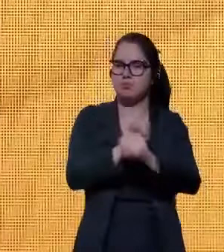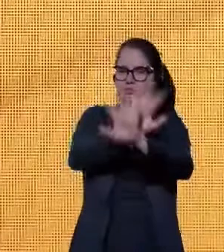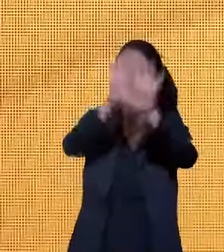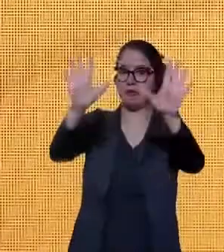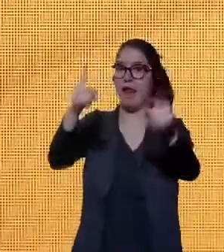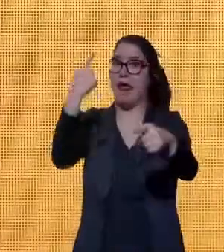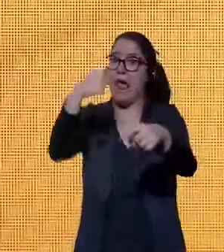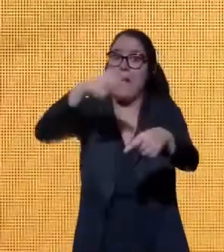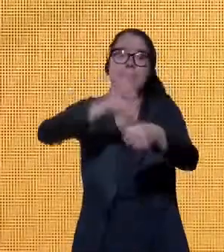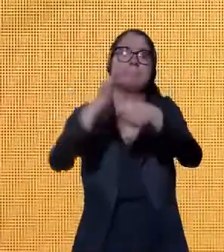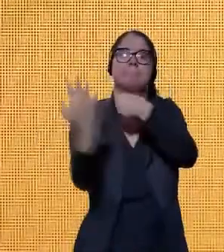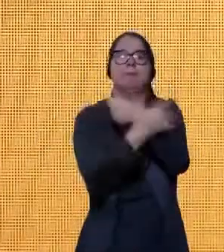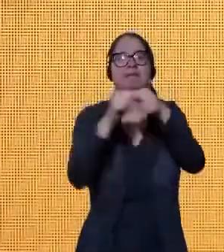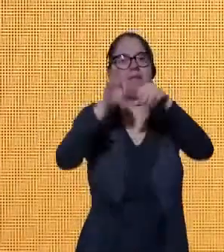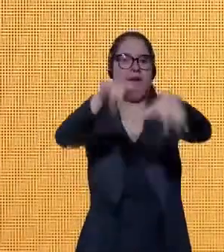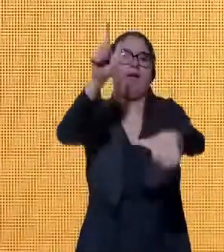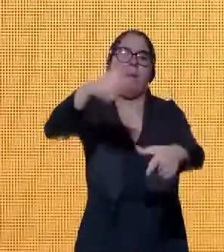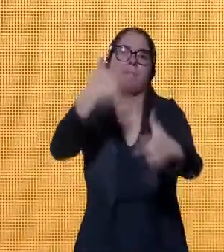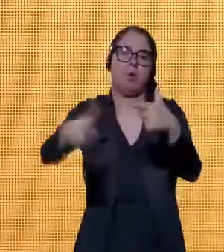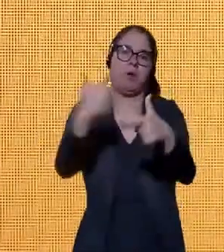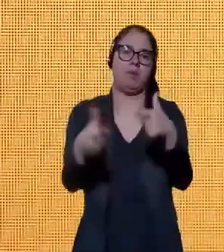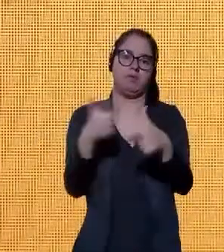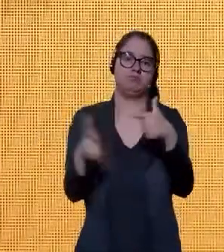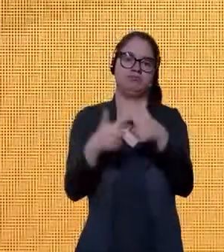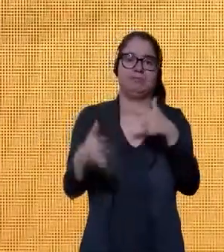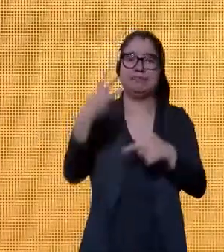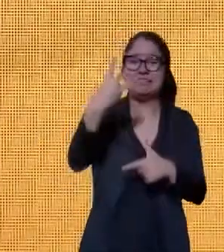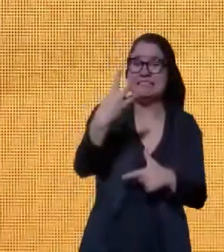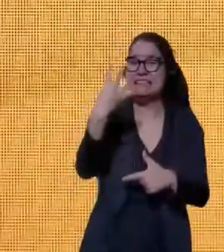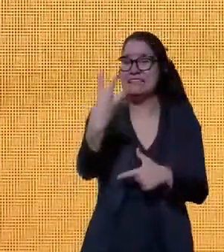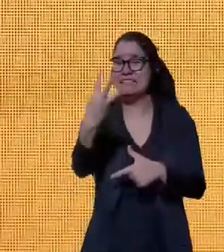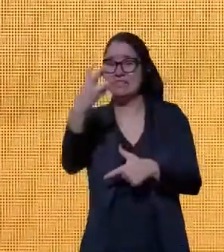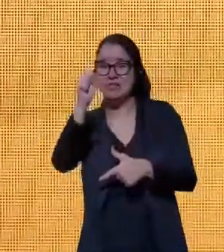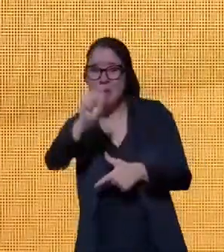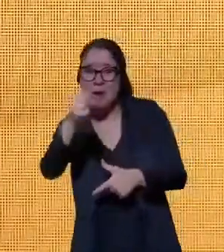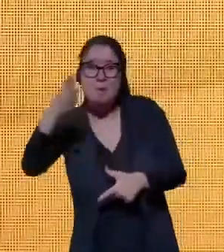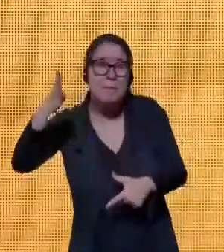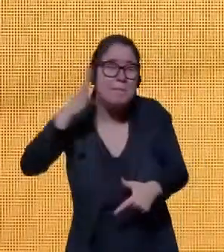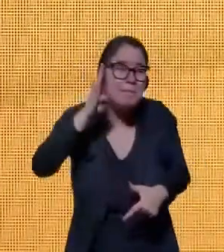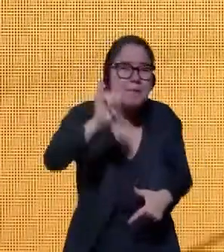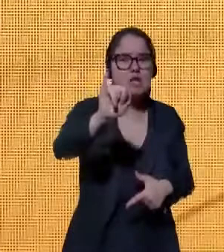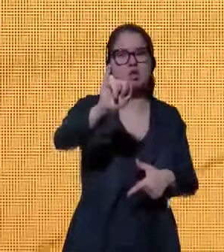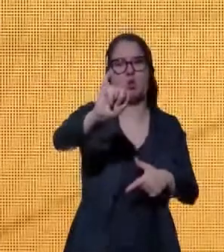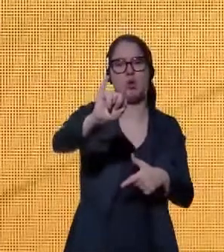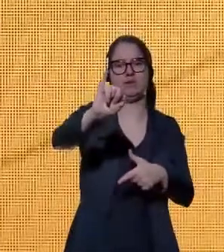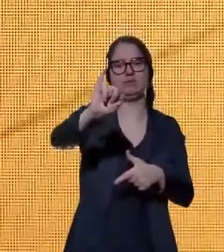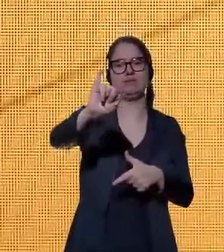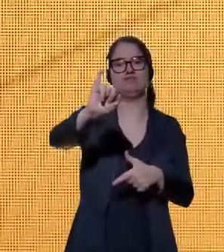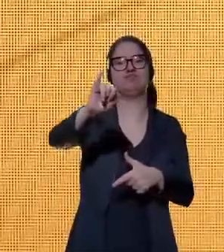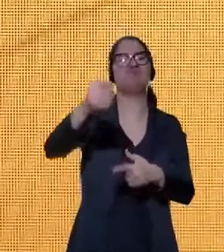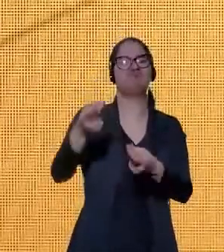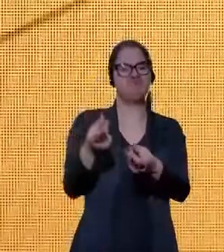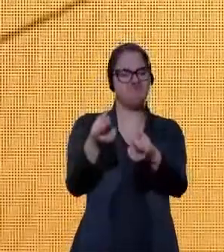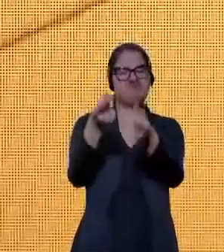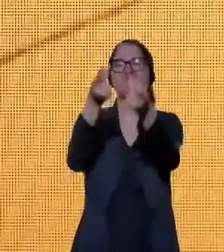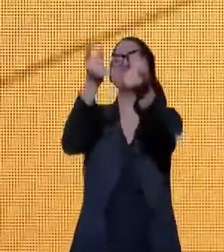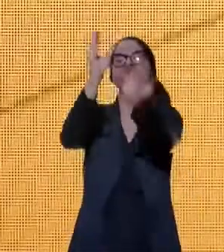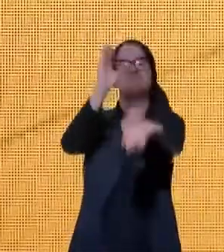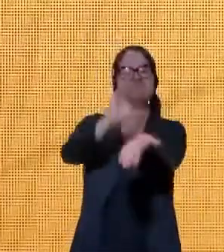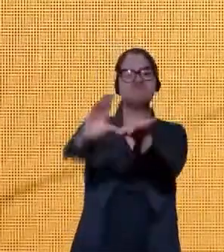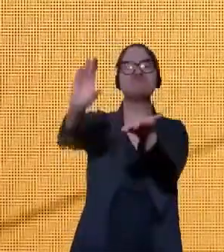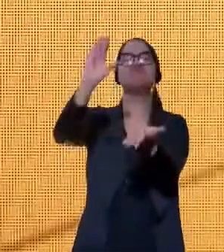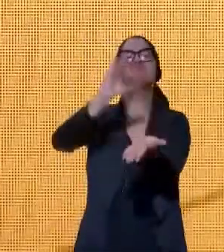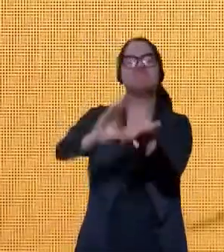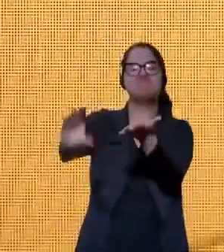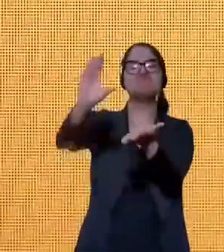a pandemia, onde mais de 348 bilhões foram disponibilizados para